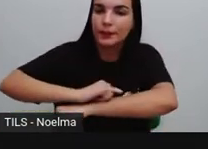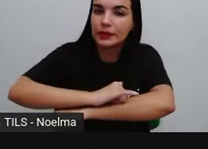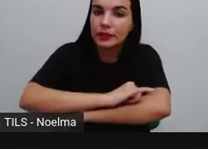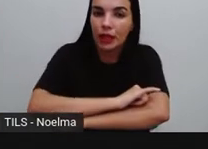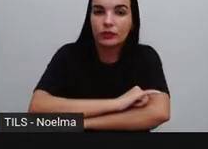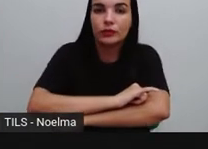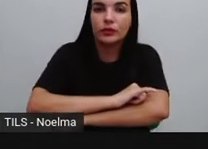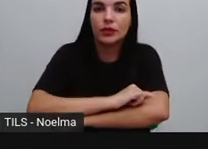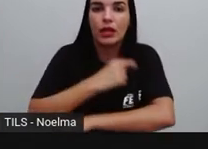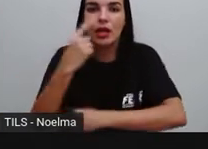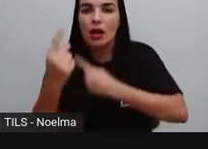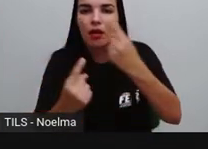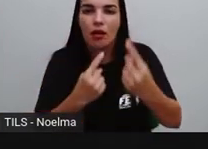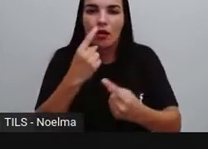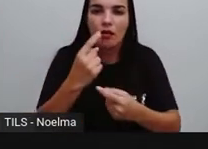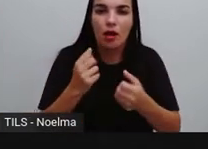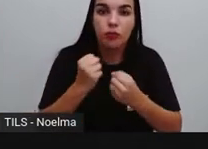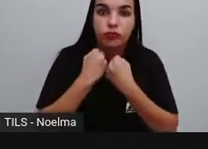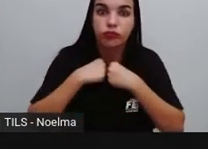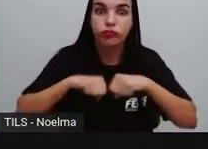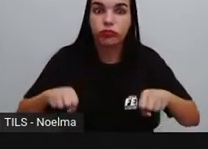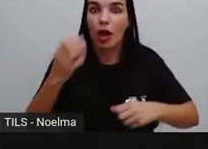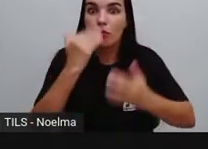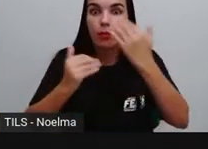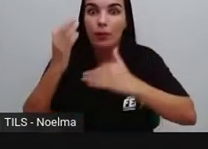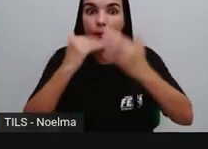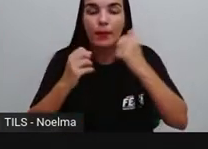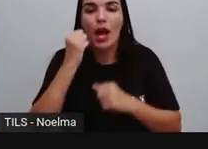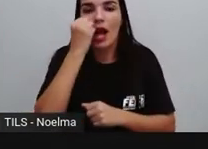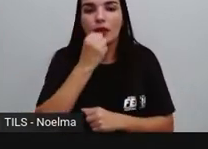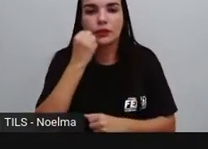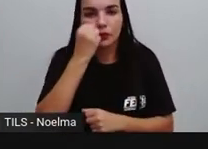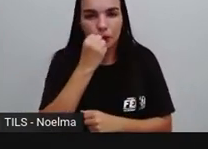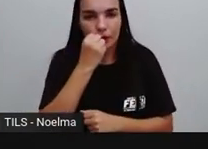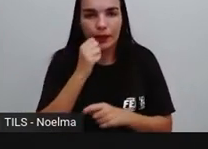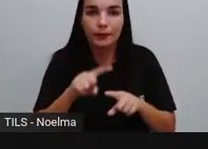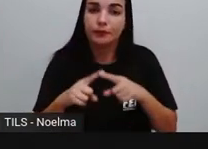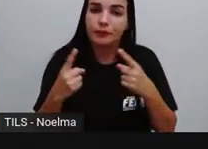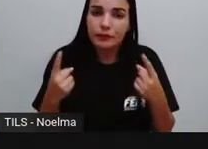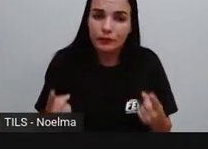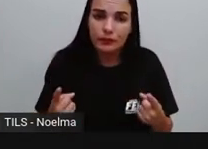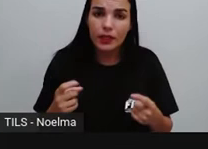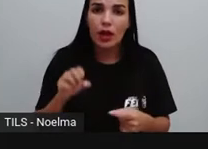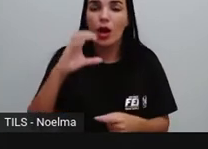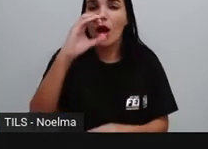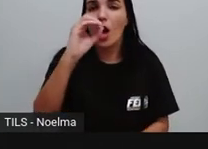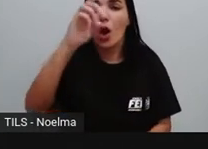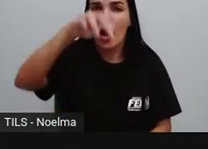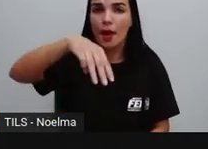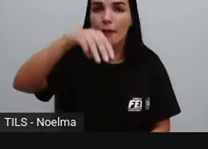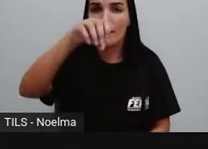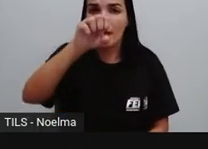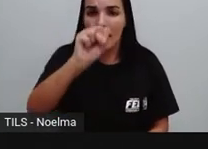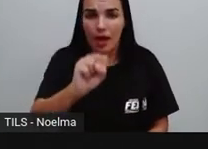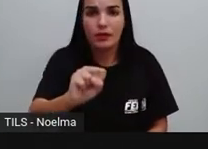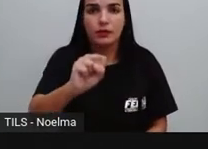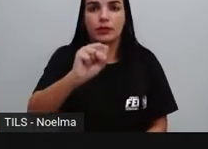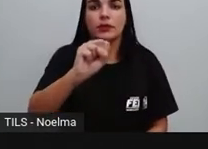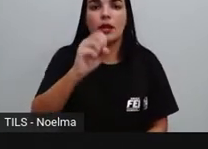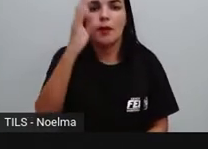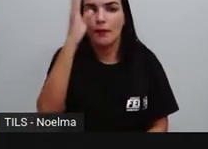e obesidade, causadas pelo grande consumo de açúcar. De acordo com a Organização